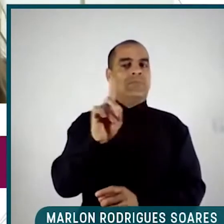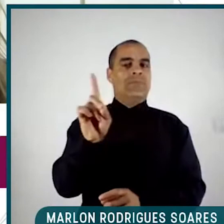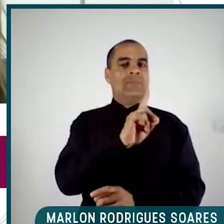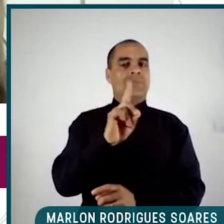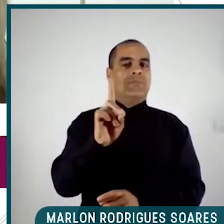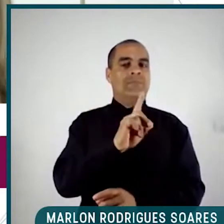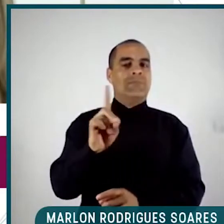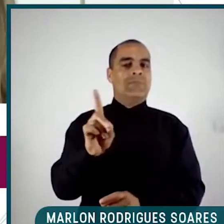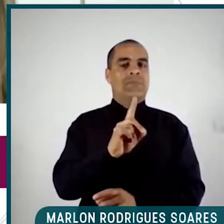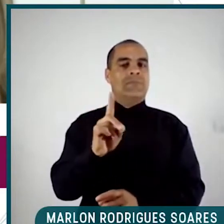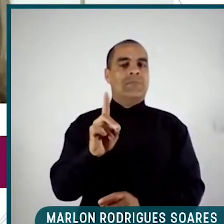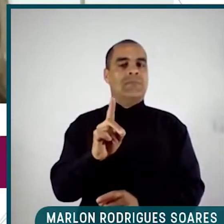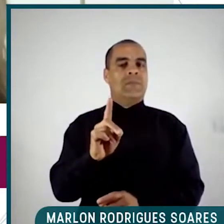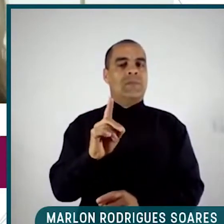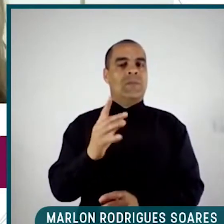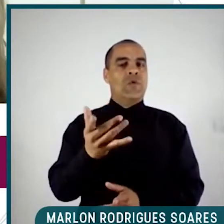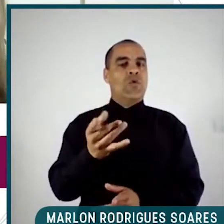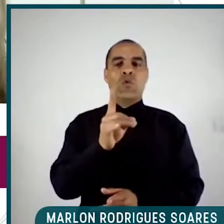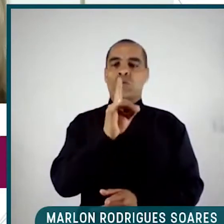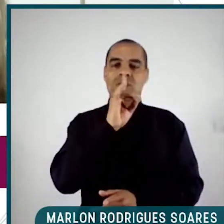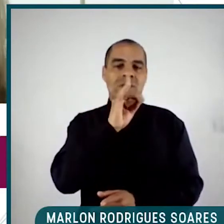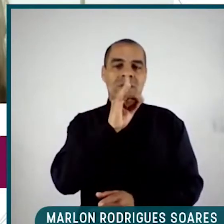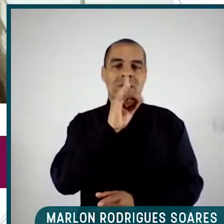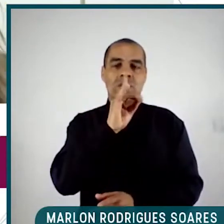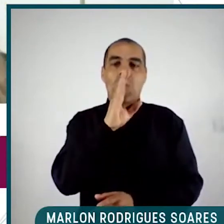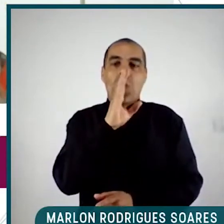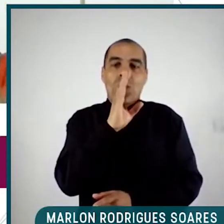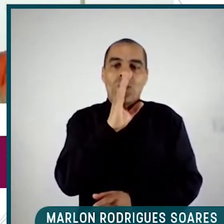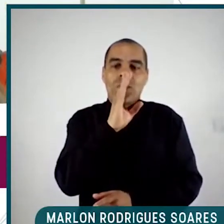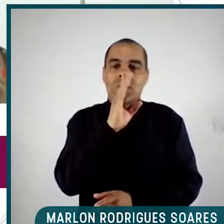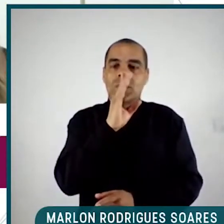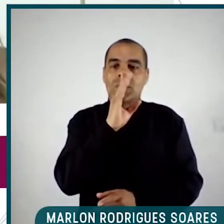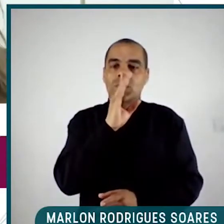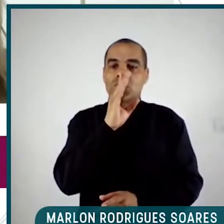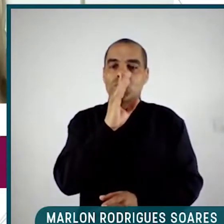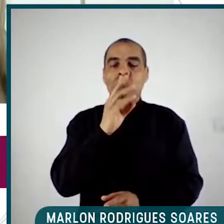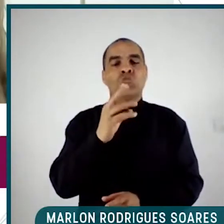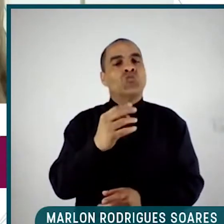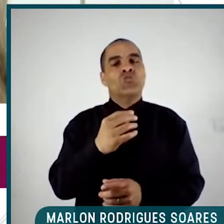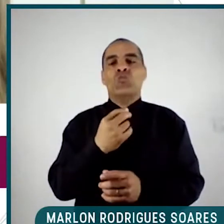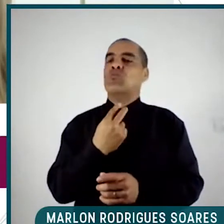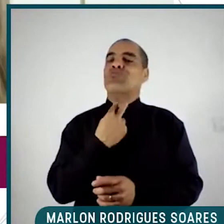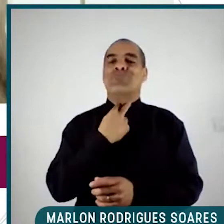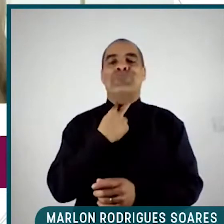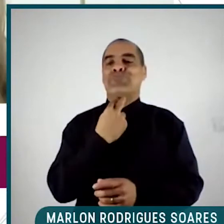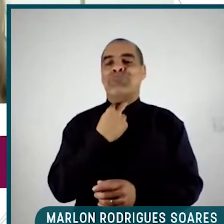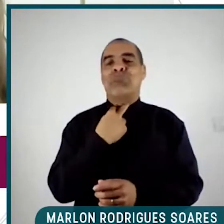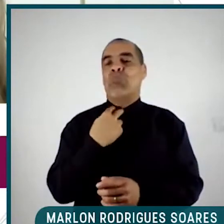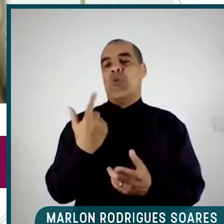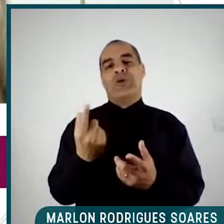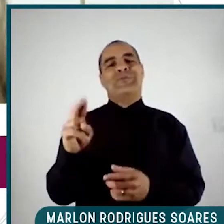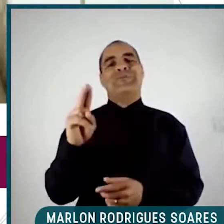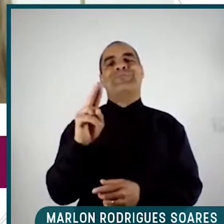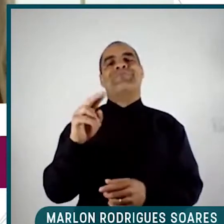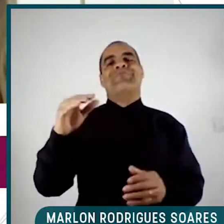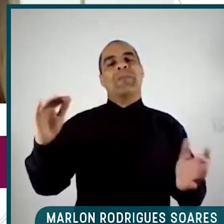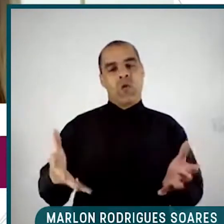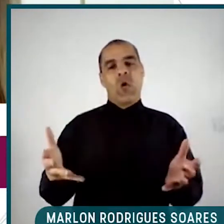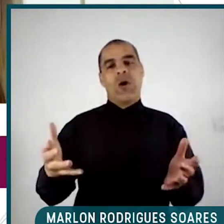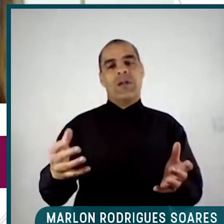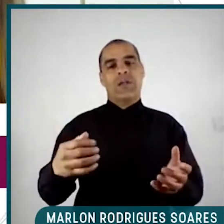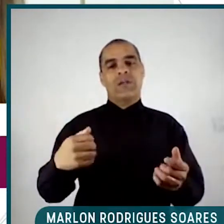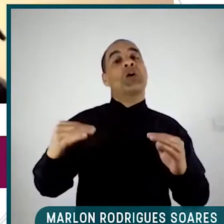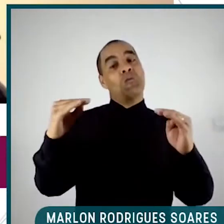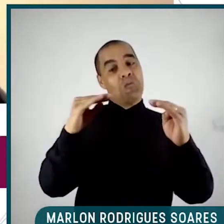que... Ele não pode ser uma ferramenta neste momento, né? E o outro, eu acredito que é buscar essas redes para além das